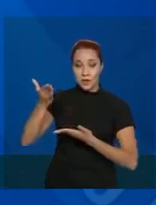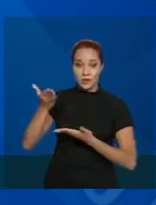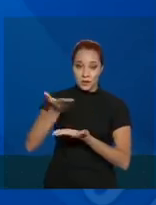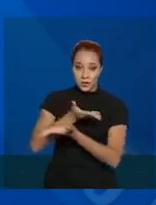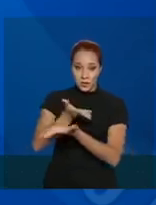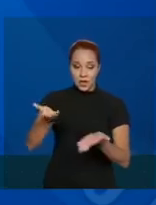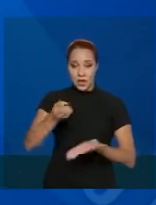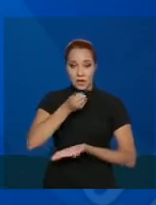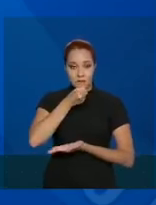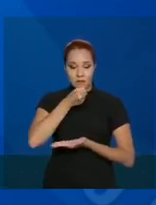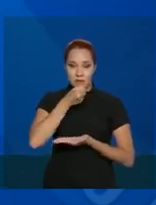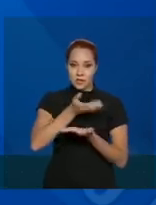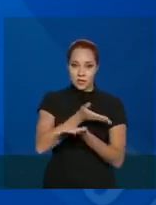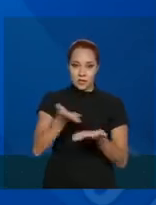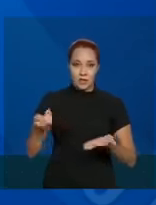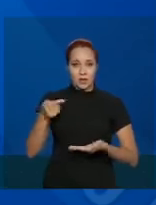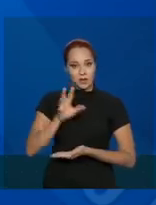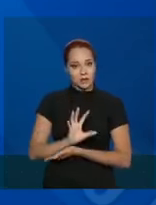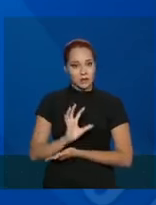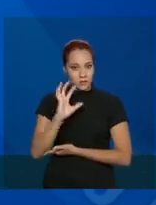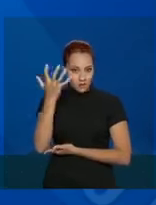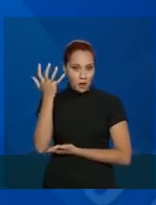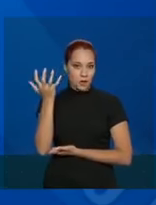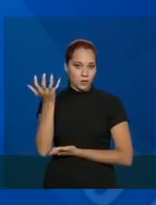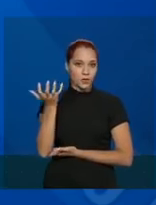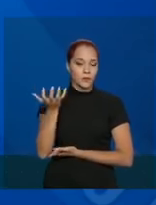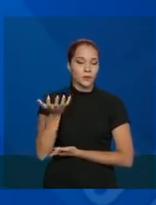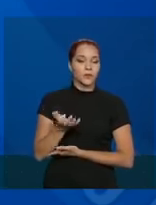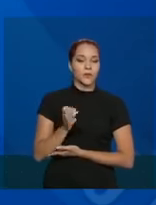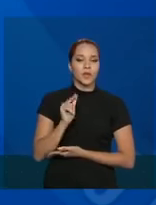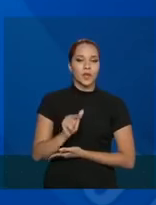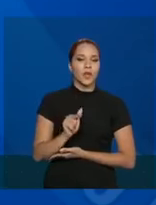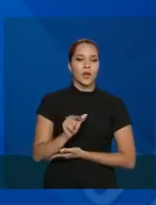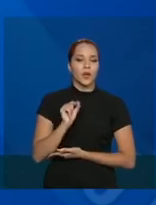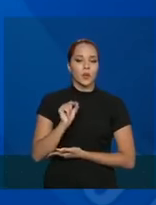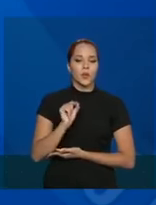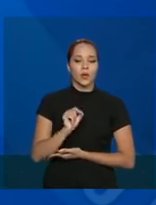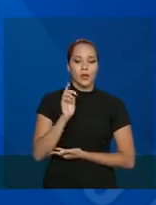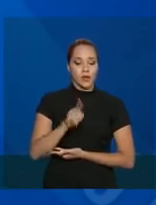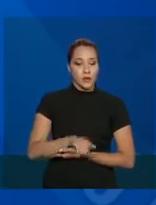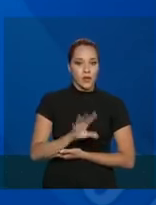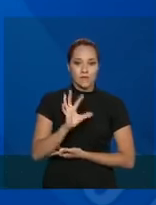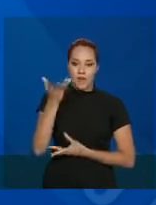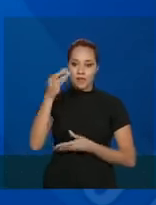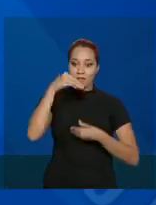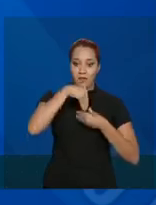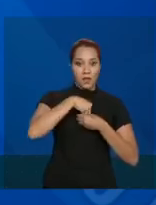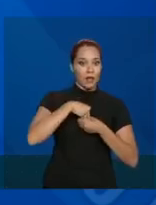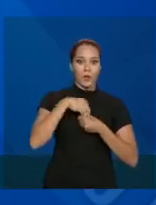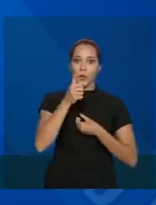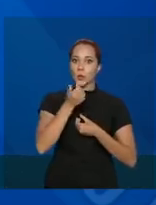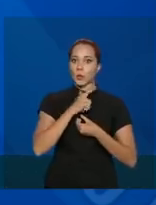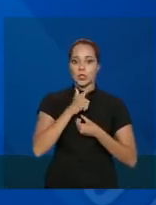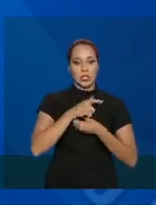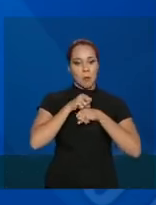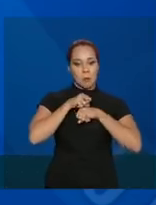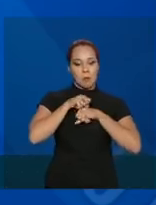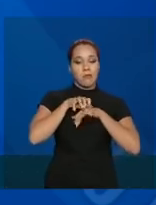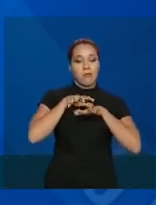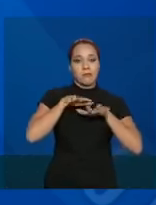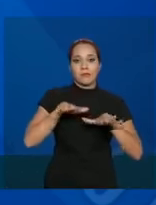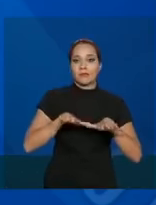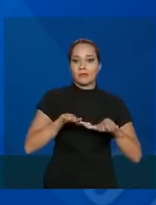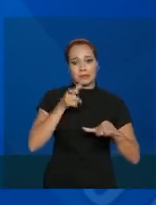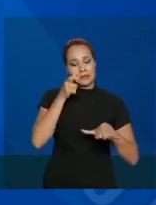imprensa deu a este fato que foi interno, não tinha a intenção de ser publicizado,